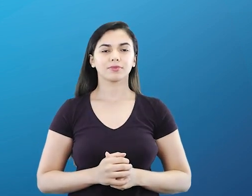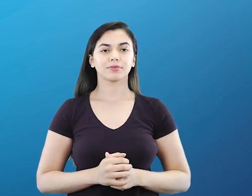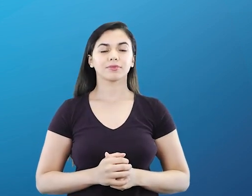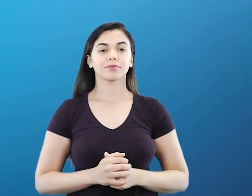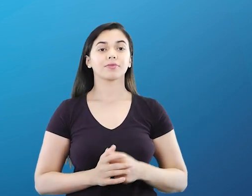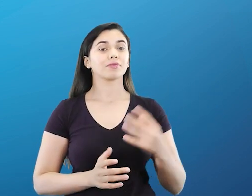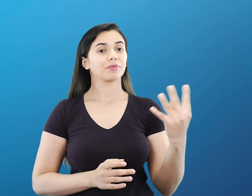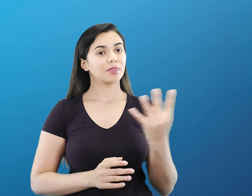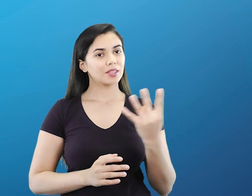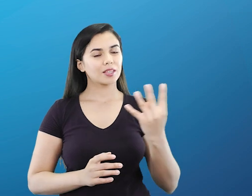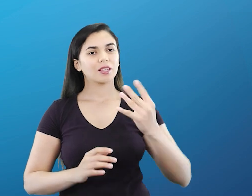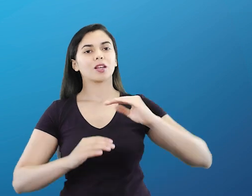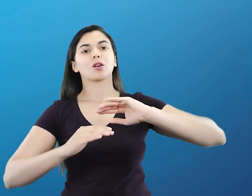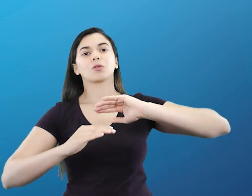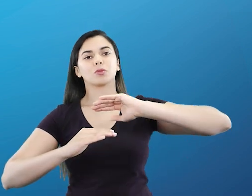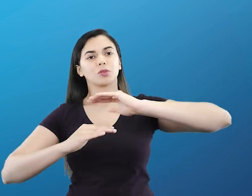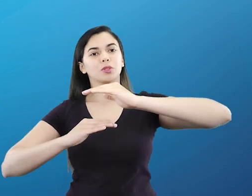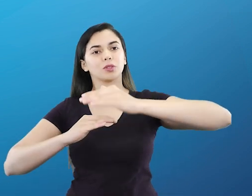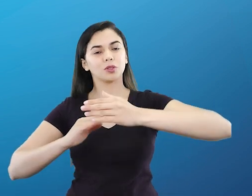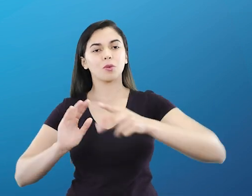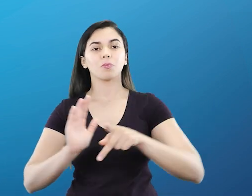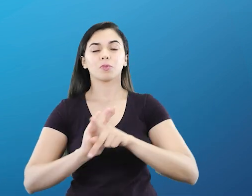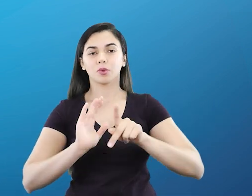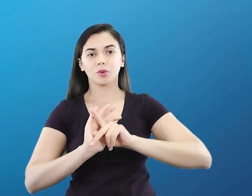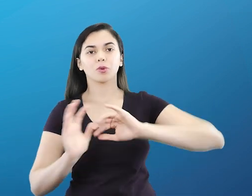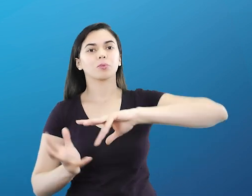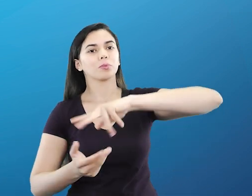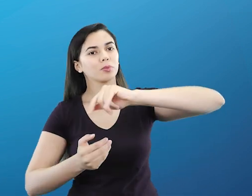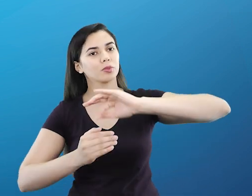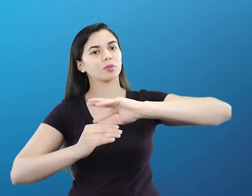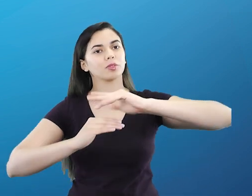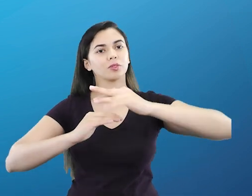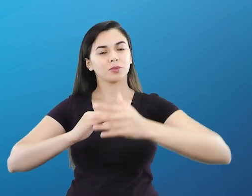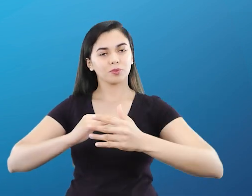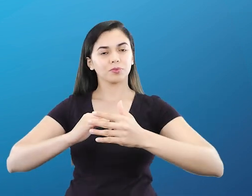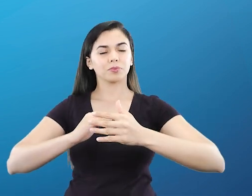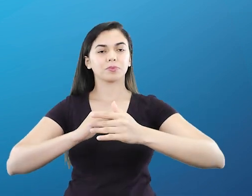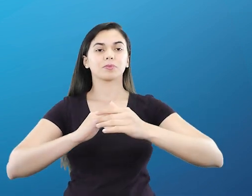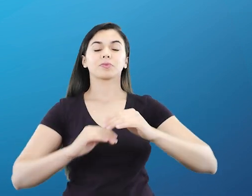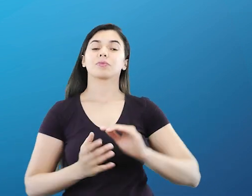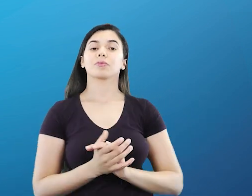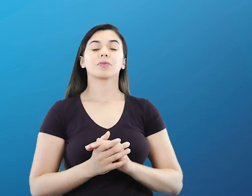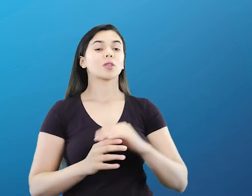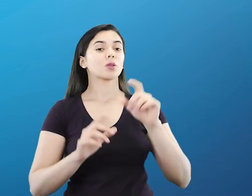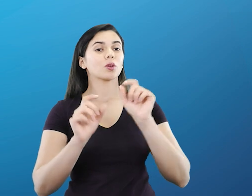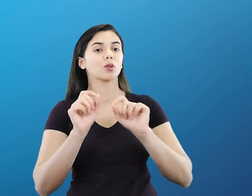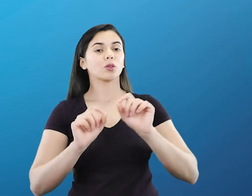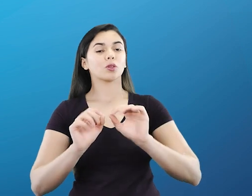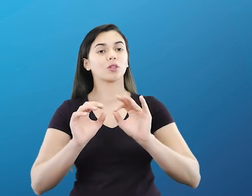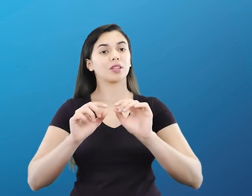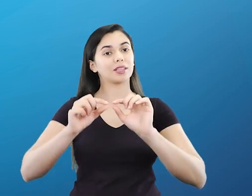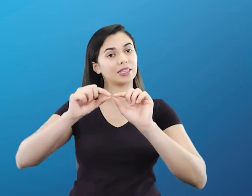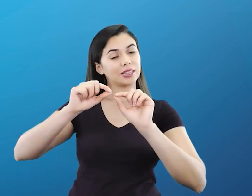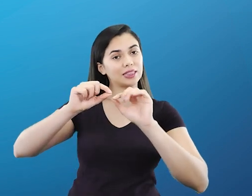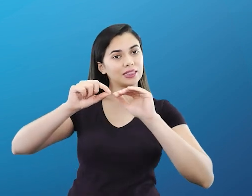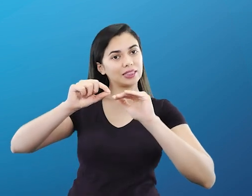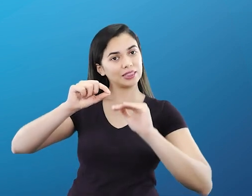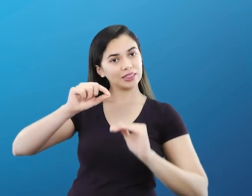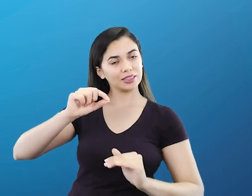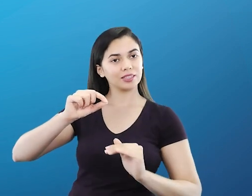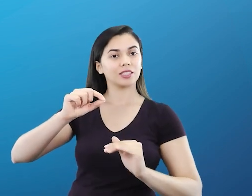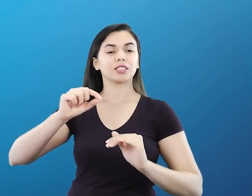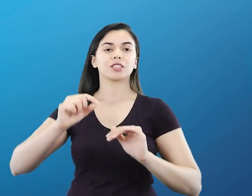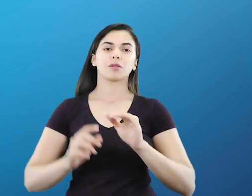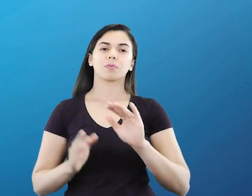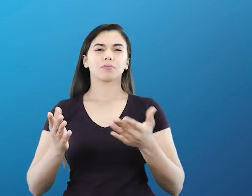A termosfera é mais uma camada da atmosfera. Ela está situada na porção inferior. Ocorre entre 80 a